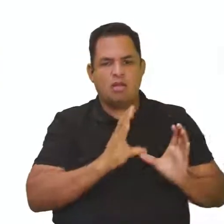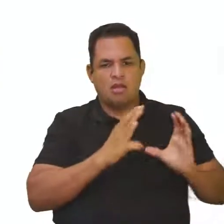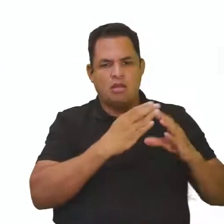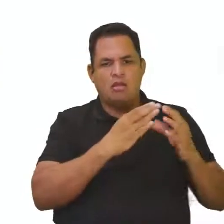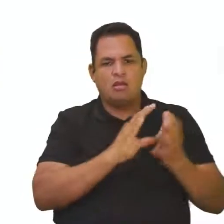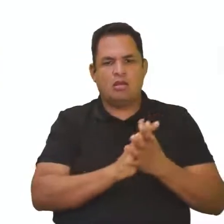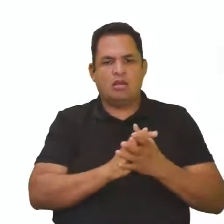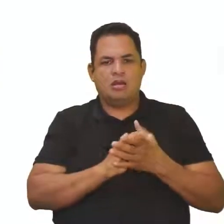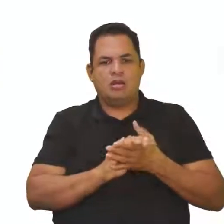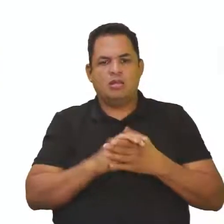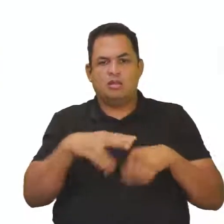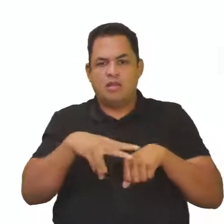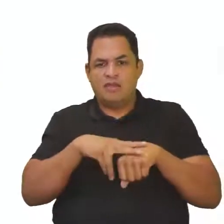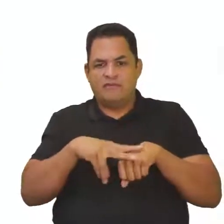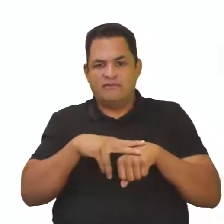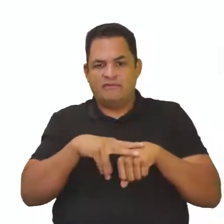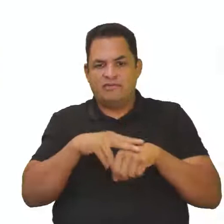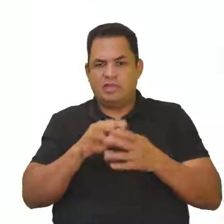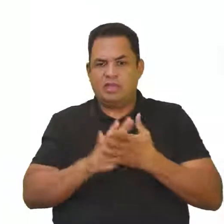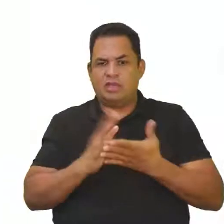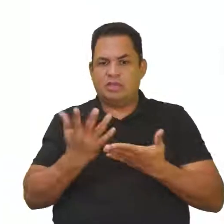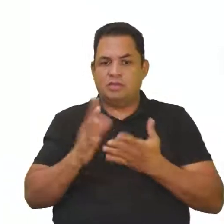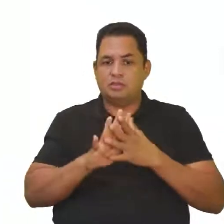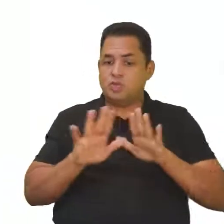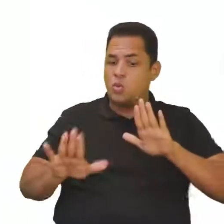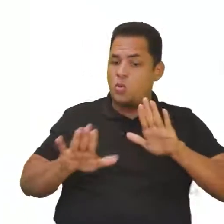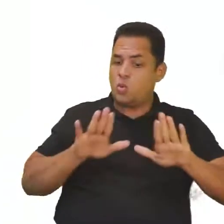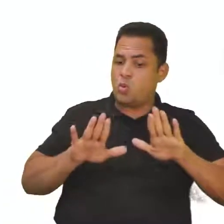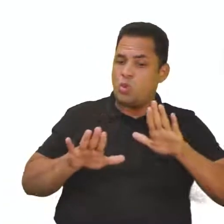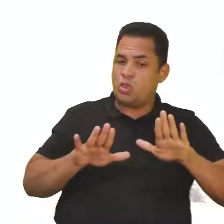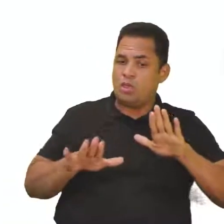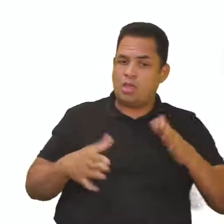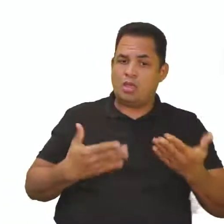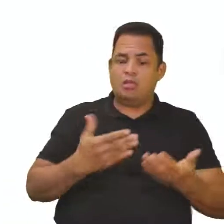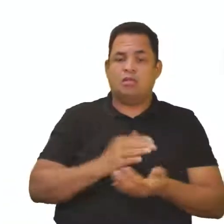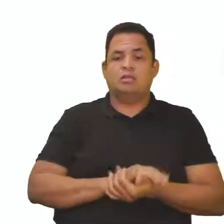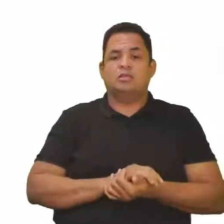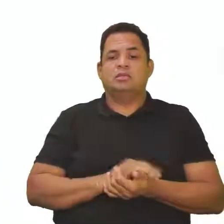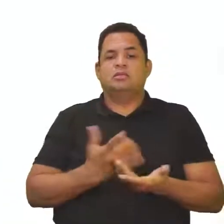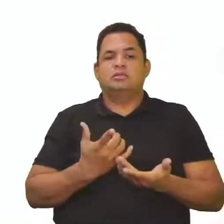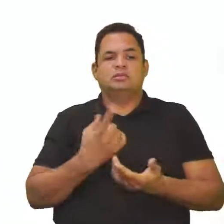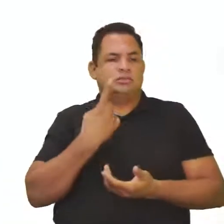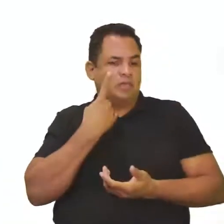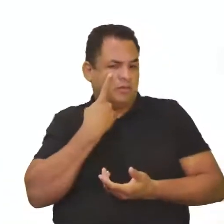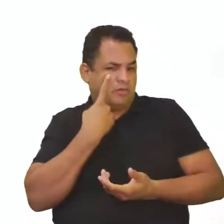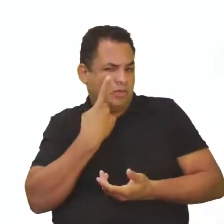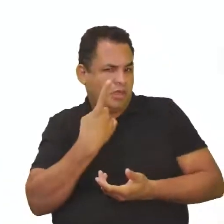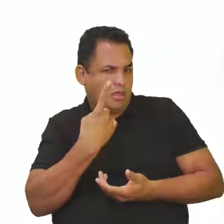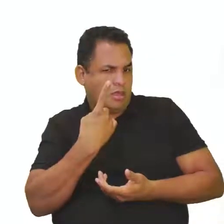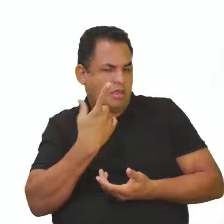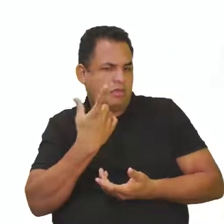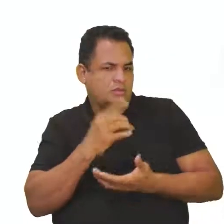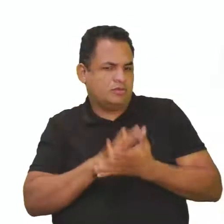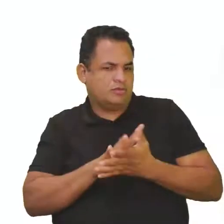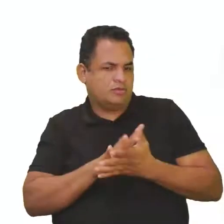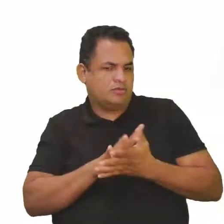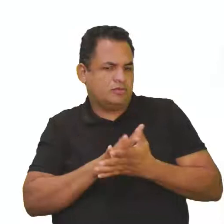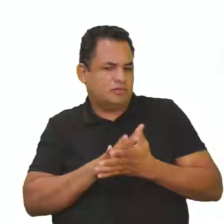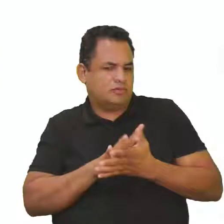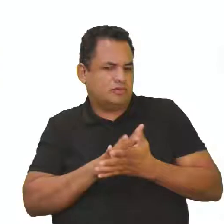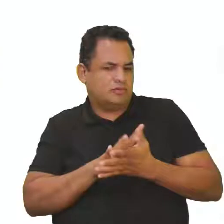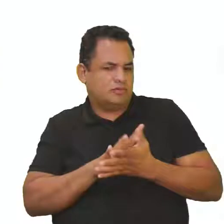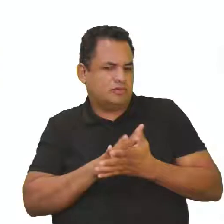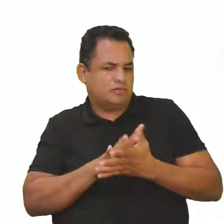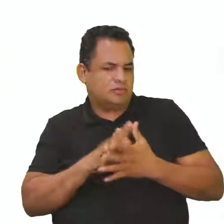verde. Mas não se engane, mesmo essa faixa sendo verde, se você fica exposto durante muito